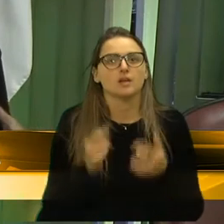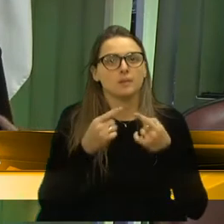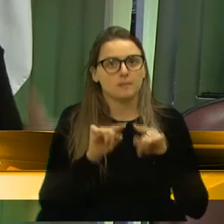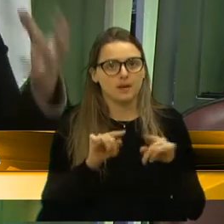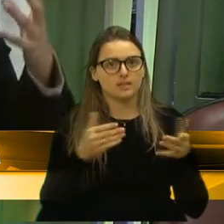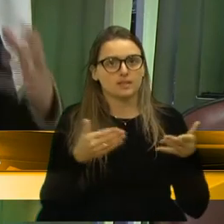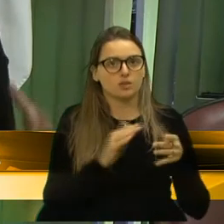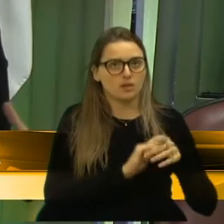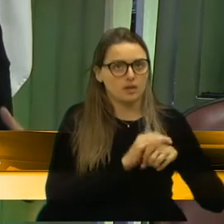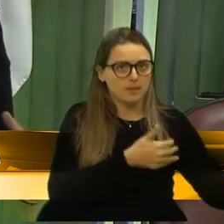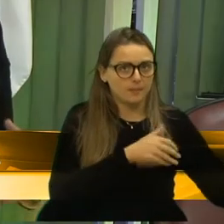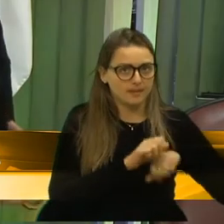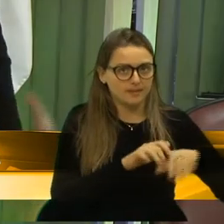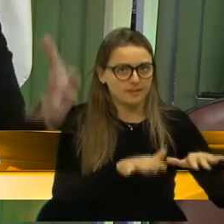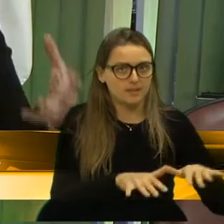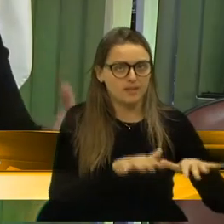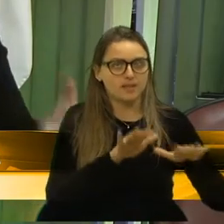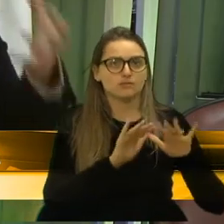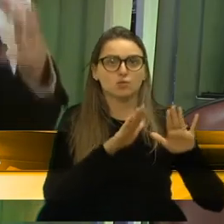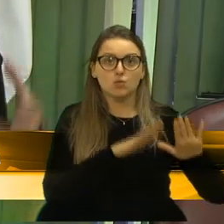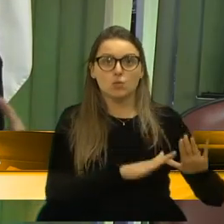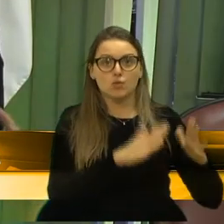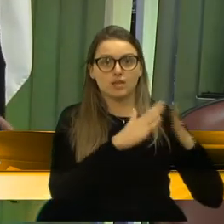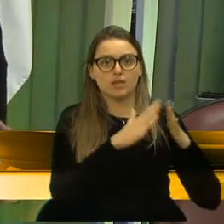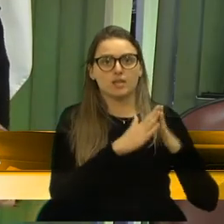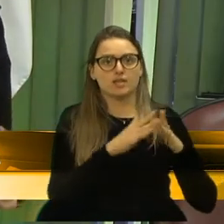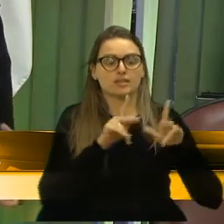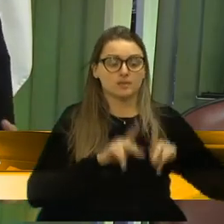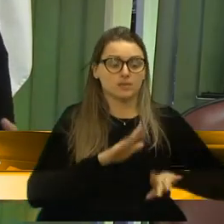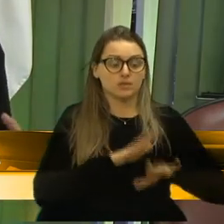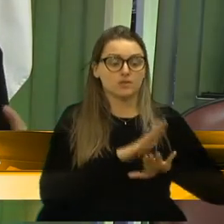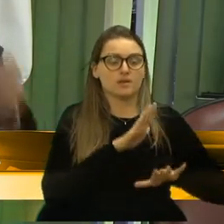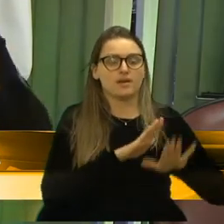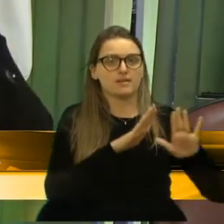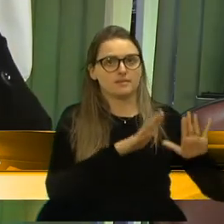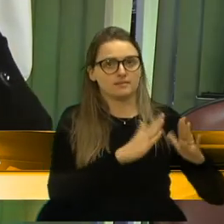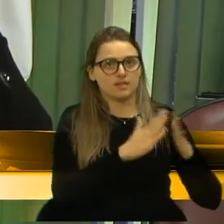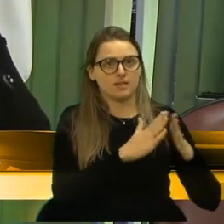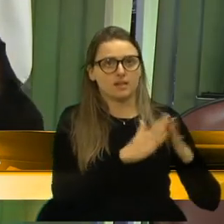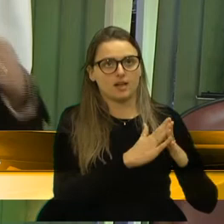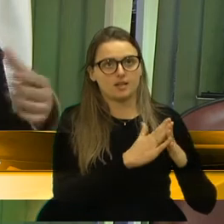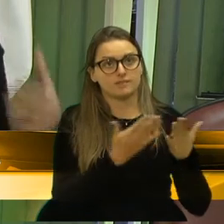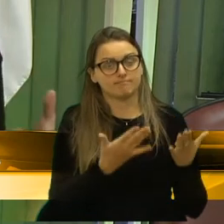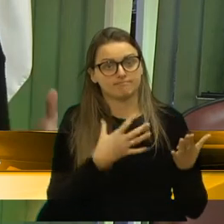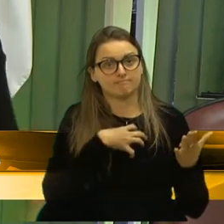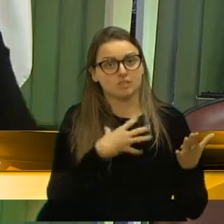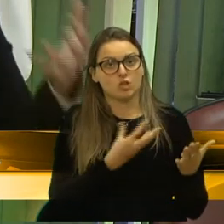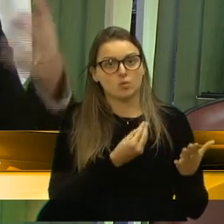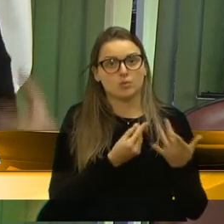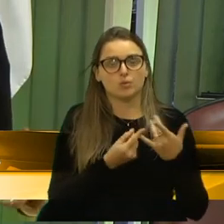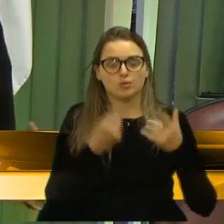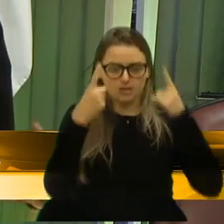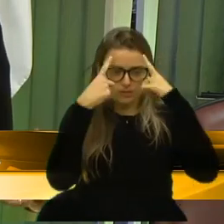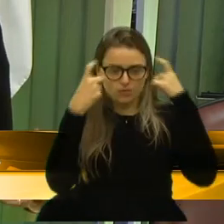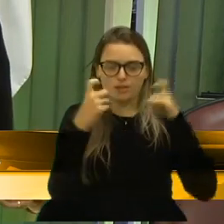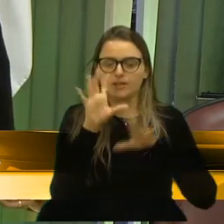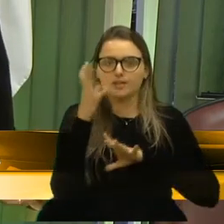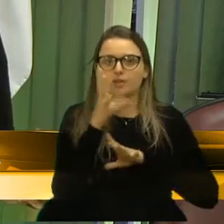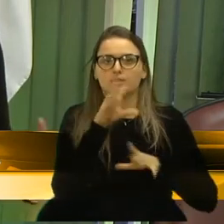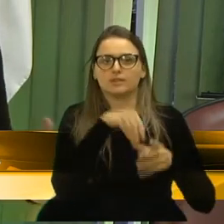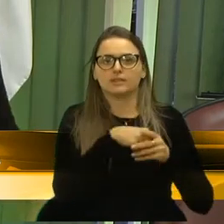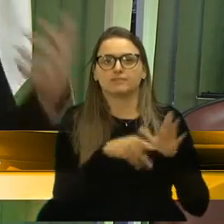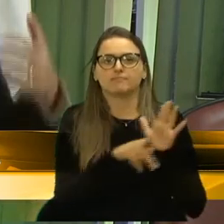pandemia, com o isolamento social, as pessoas estão mais em casa. Infelizmente, as violências ocorrem dentro de casa.